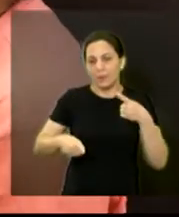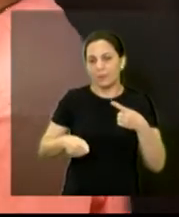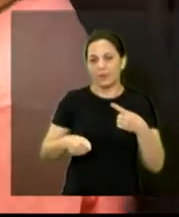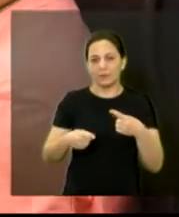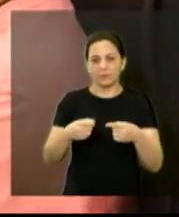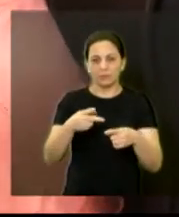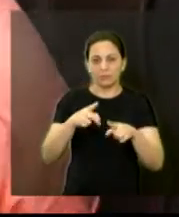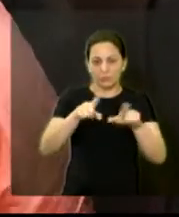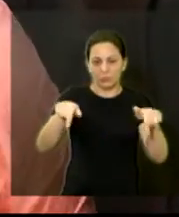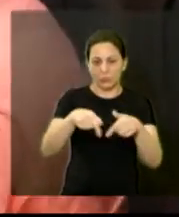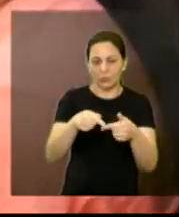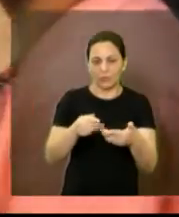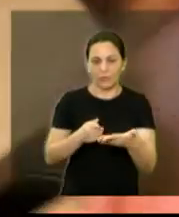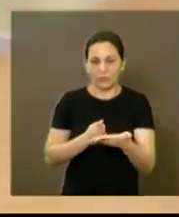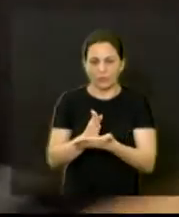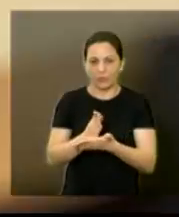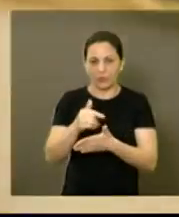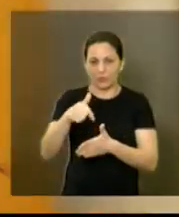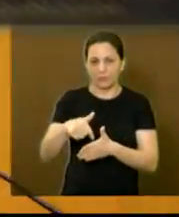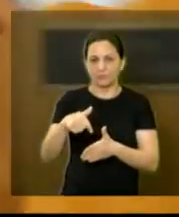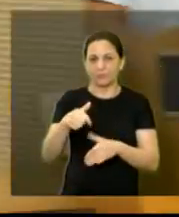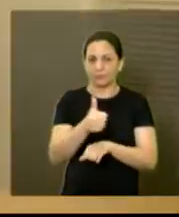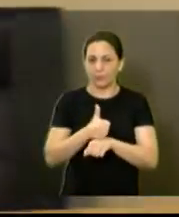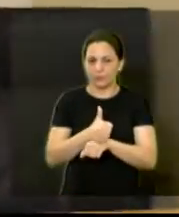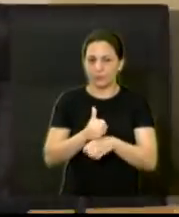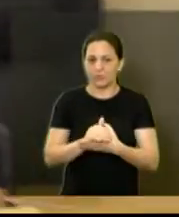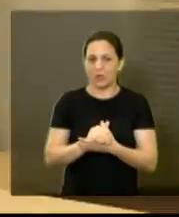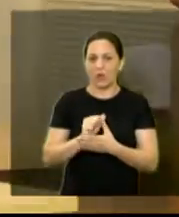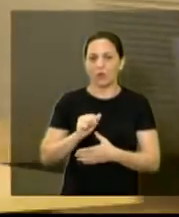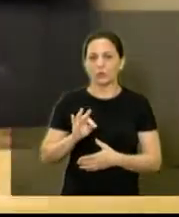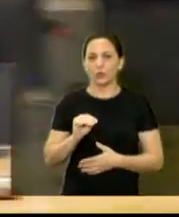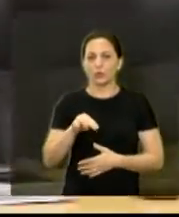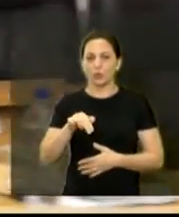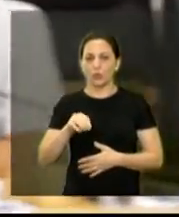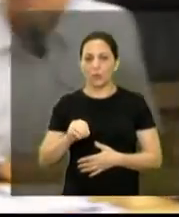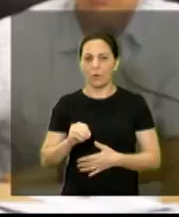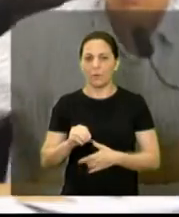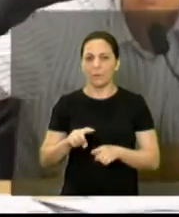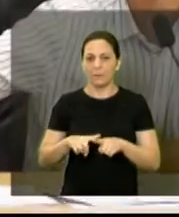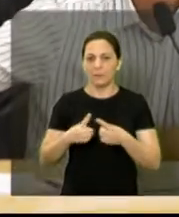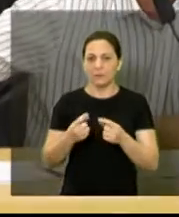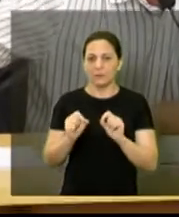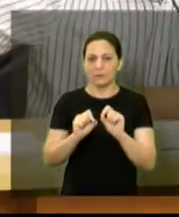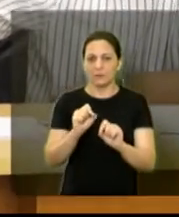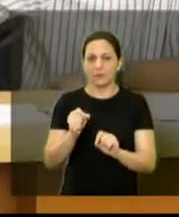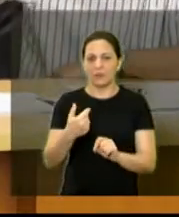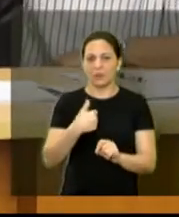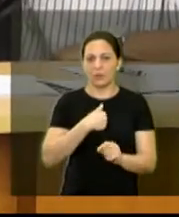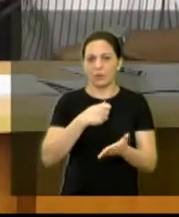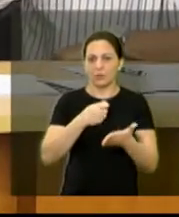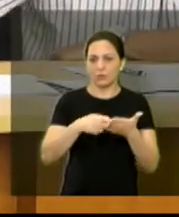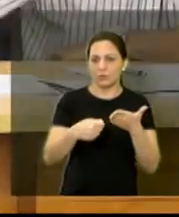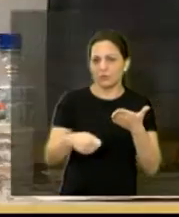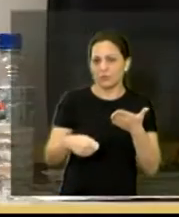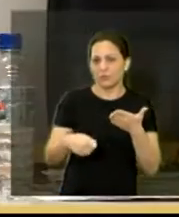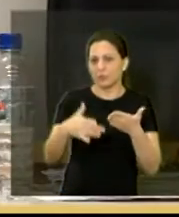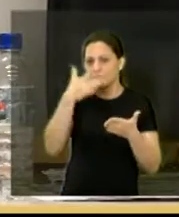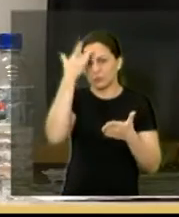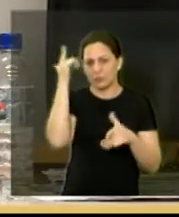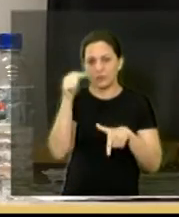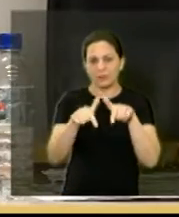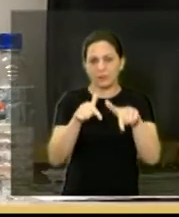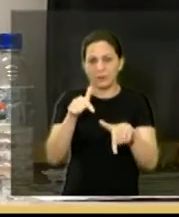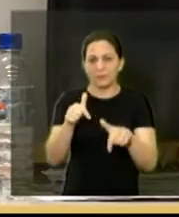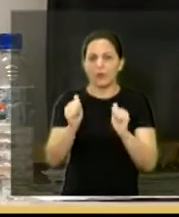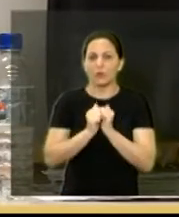que fosse todos acaba desencadeando não sou eu que assino mas já tem um cara que trabalha para mim ali no escritório que eu passo para